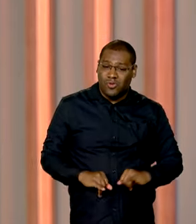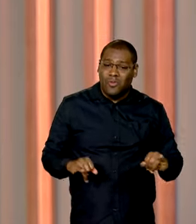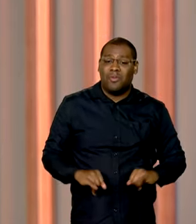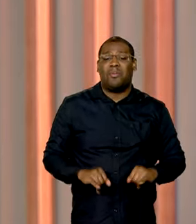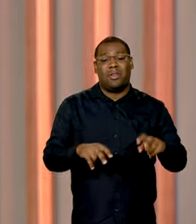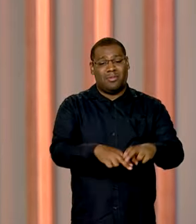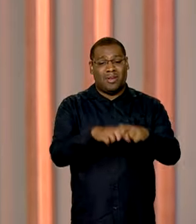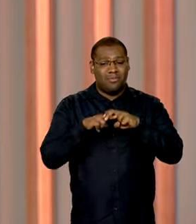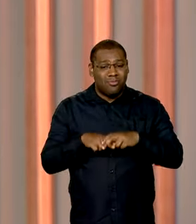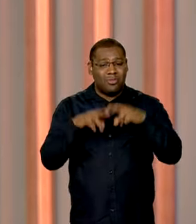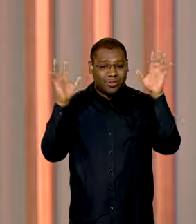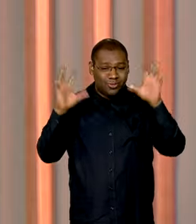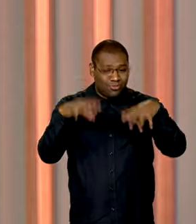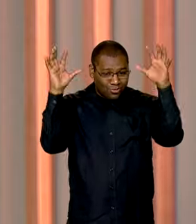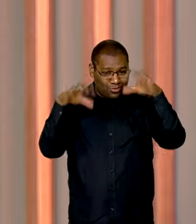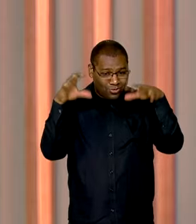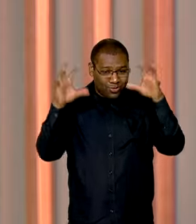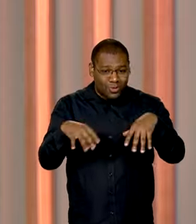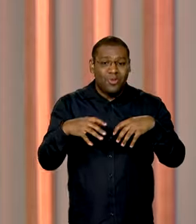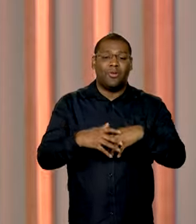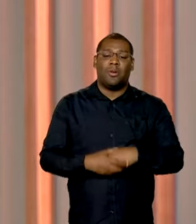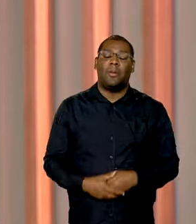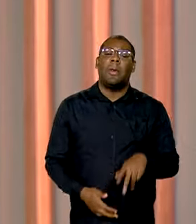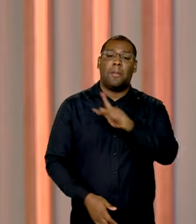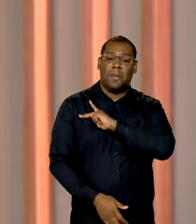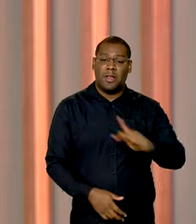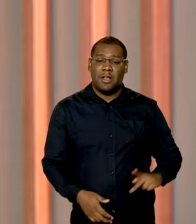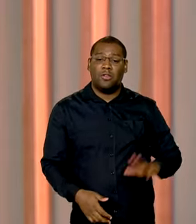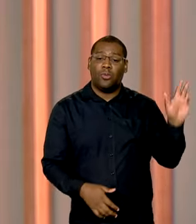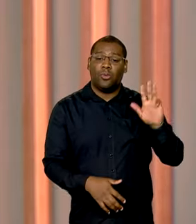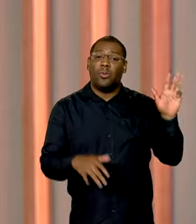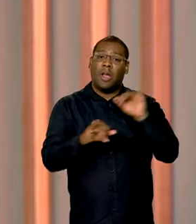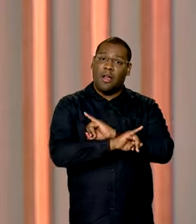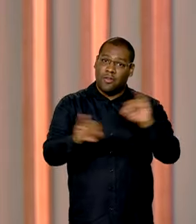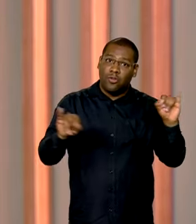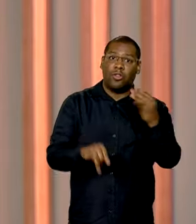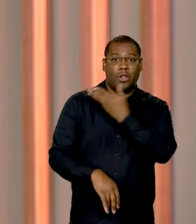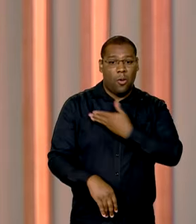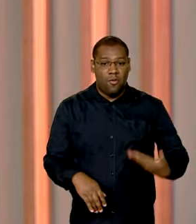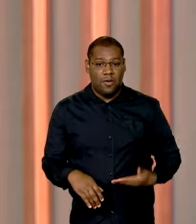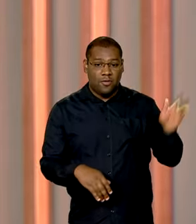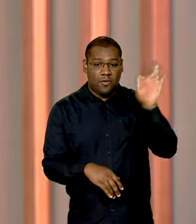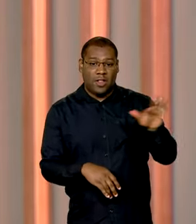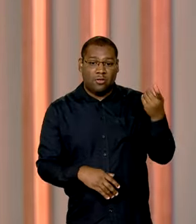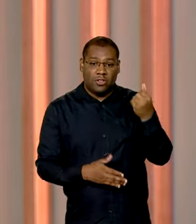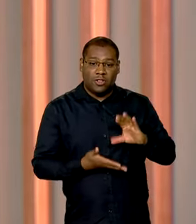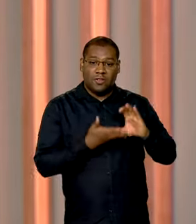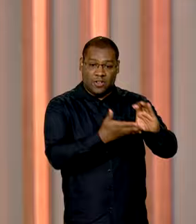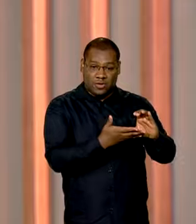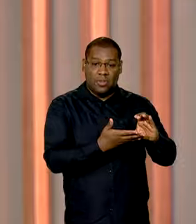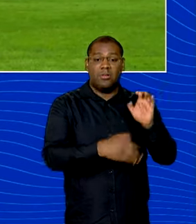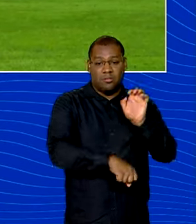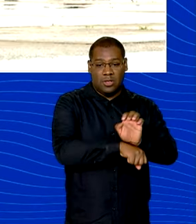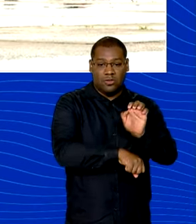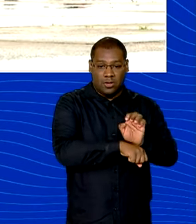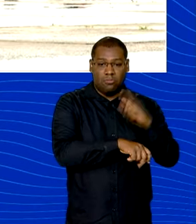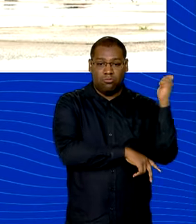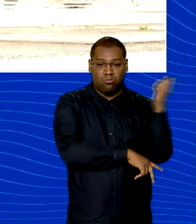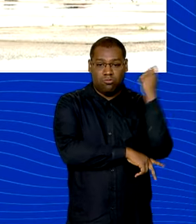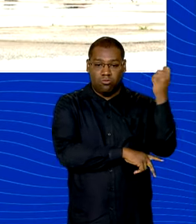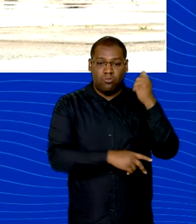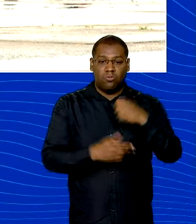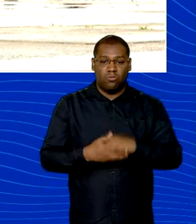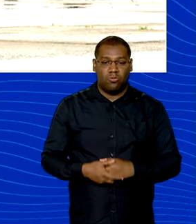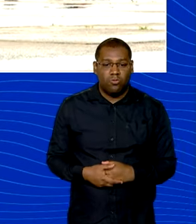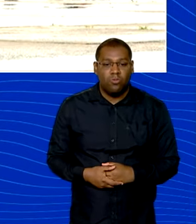dias. Lula voltou a afirmar que não vai faltar recurso para ajudar o Estado. Vamos ver o trecho. O